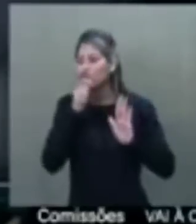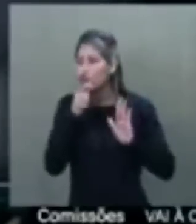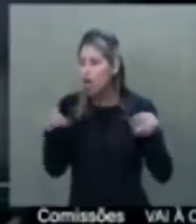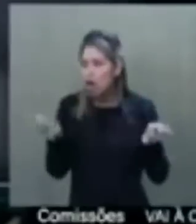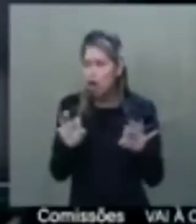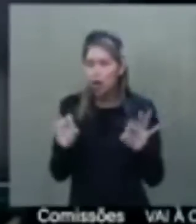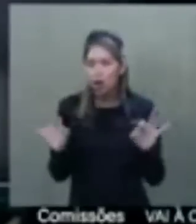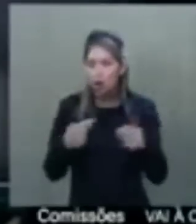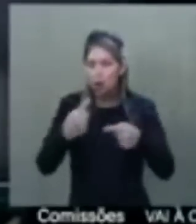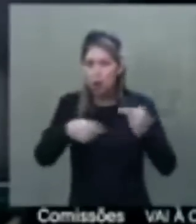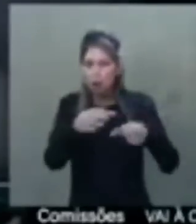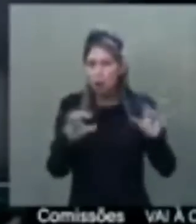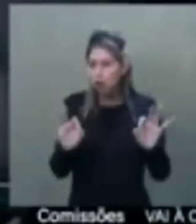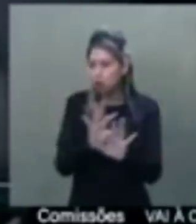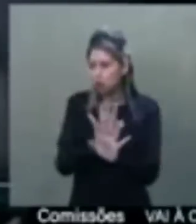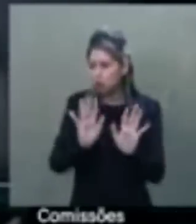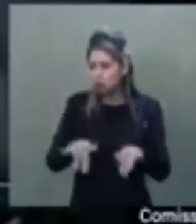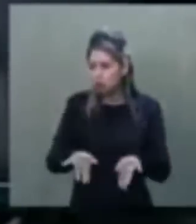declaro encerrada a discussão.